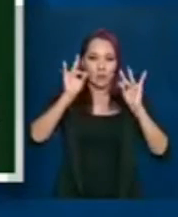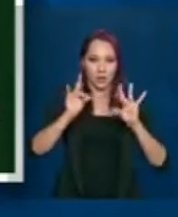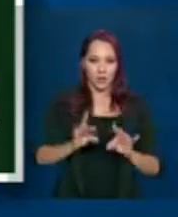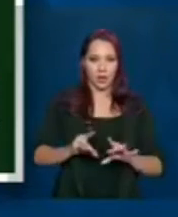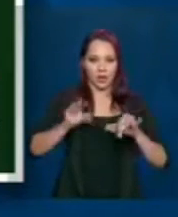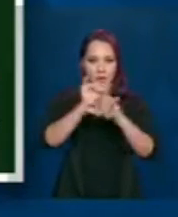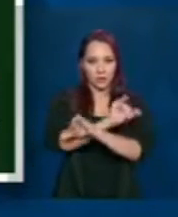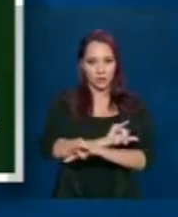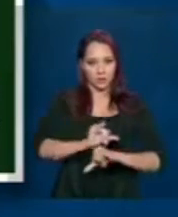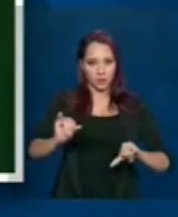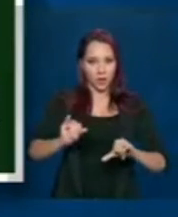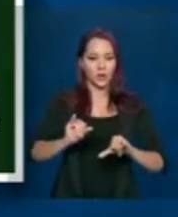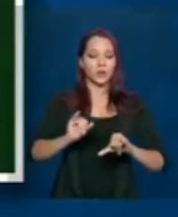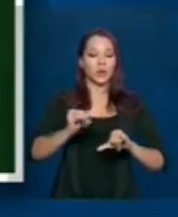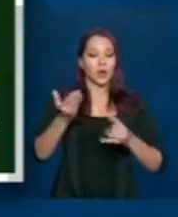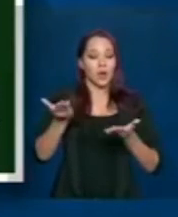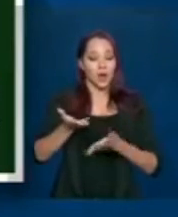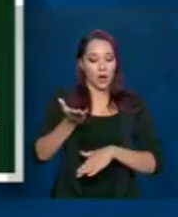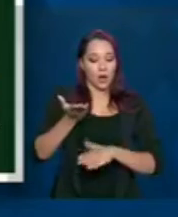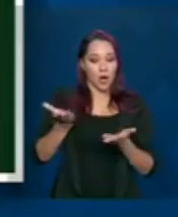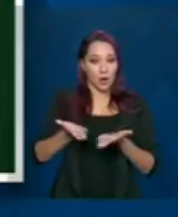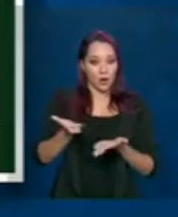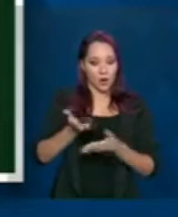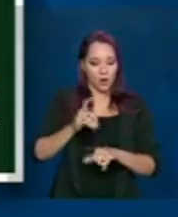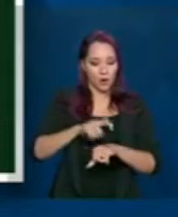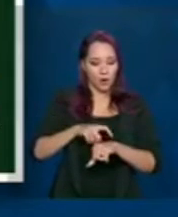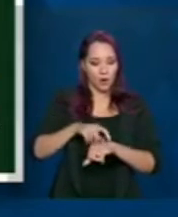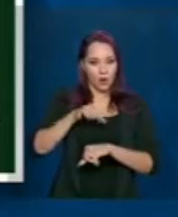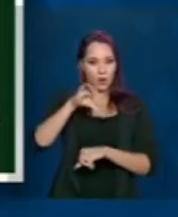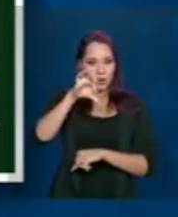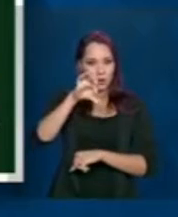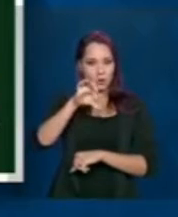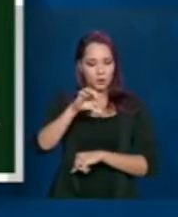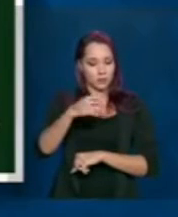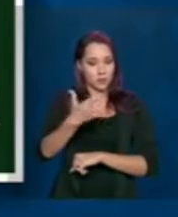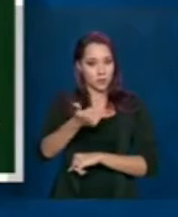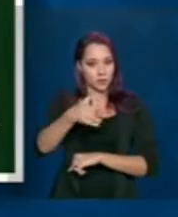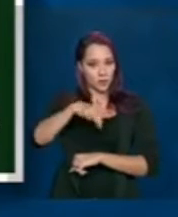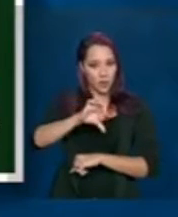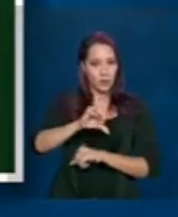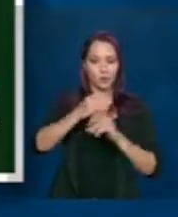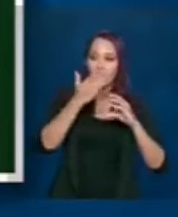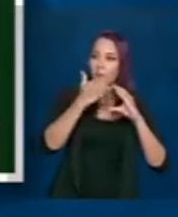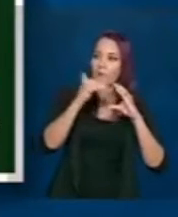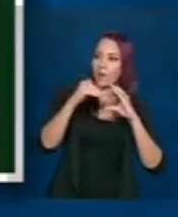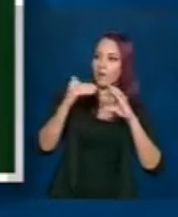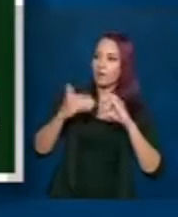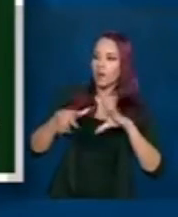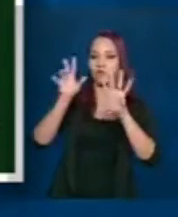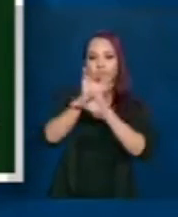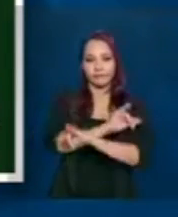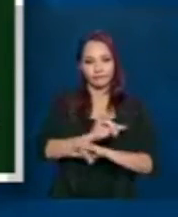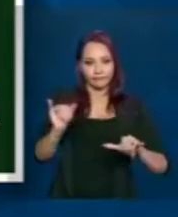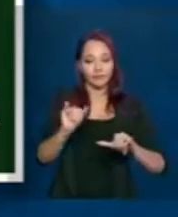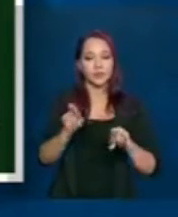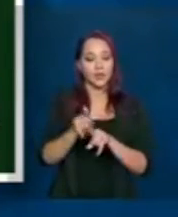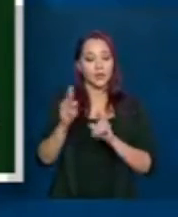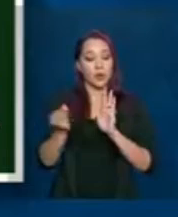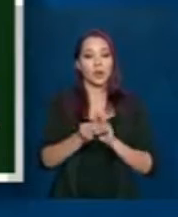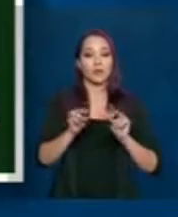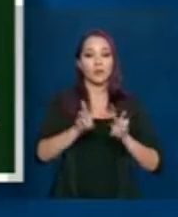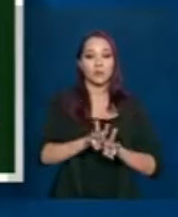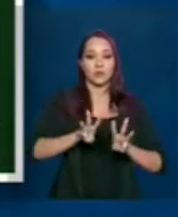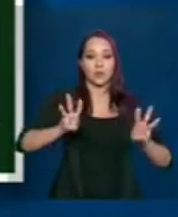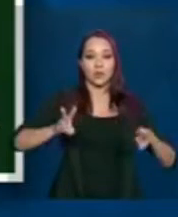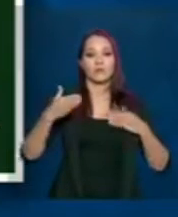divulgado, sendo publicado agora a partir das 19 horas, nós vamos encaminhar para todos, inclusive vai ser colocado no nosso site